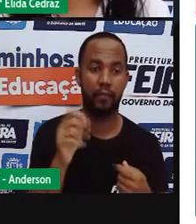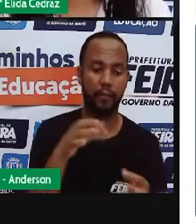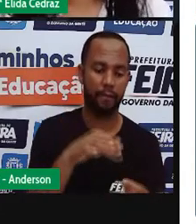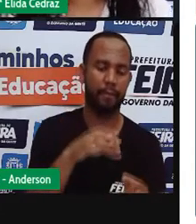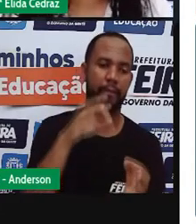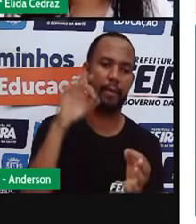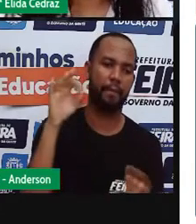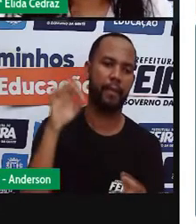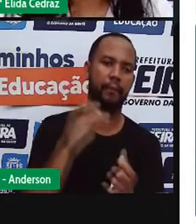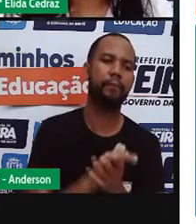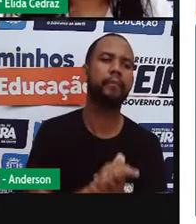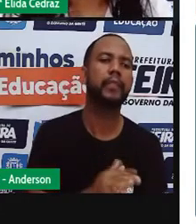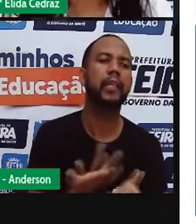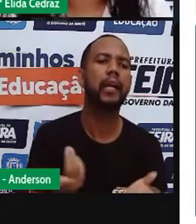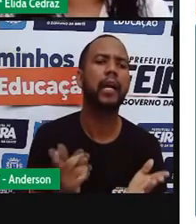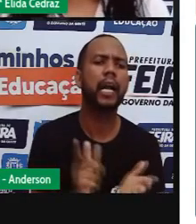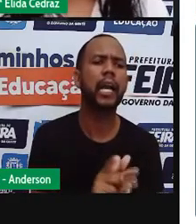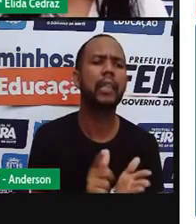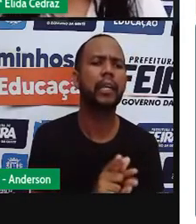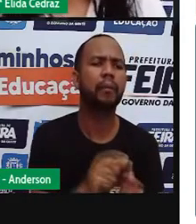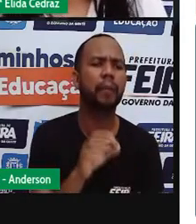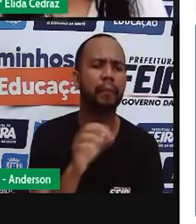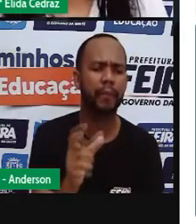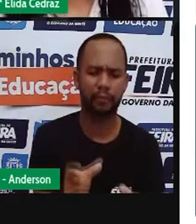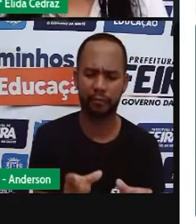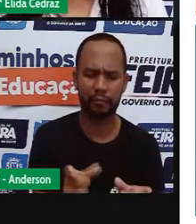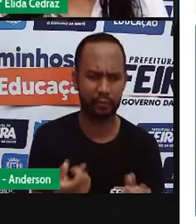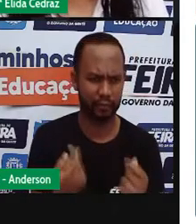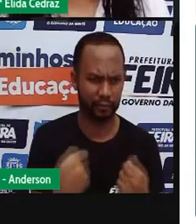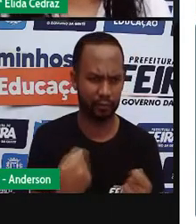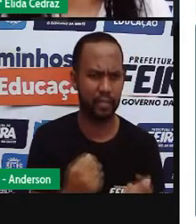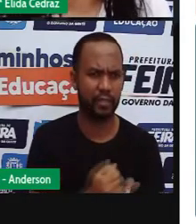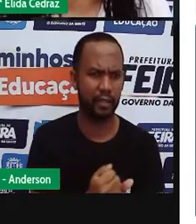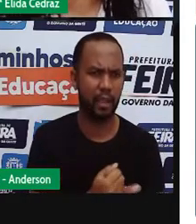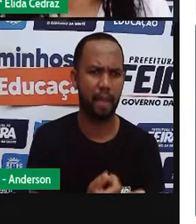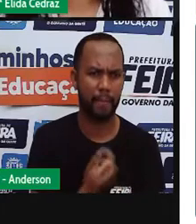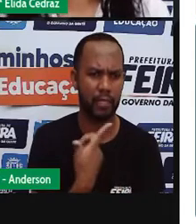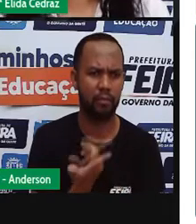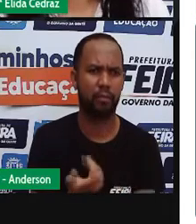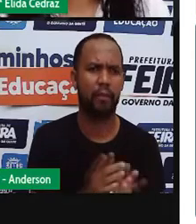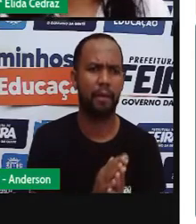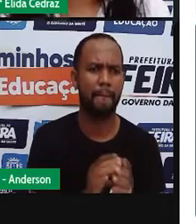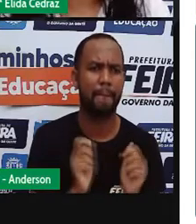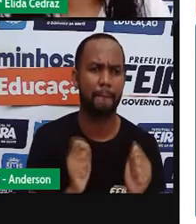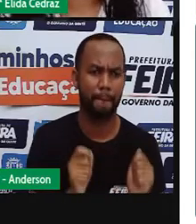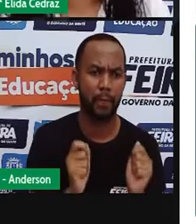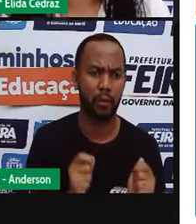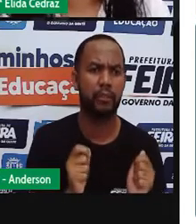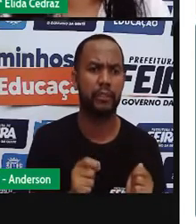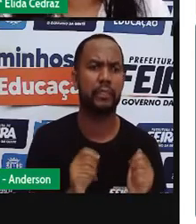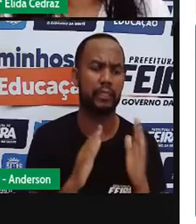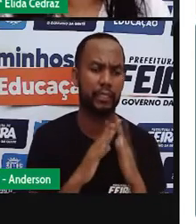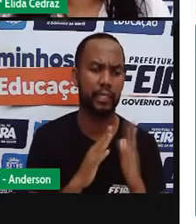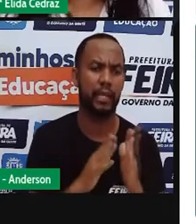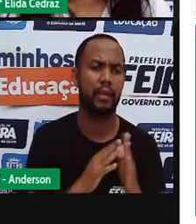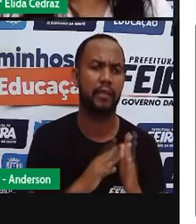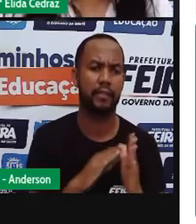exigir no balcão da farmácia uma bula do remédio e você pode levar sim para casa.